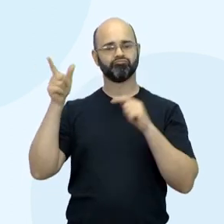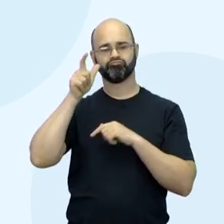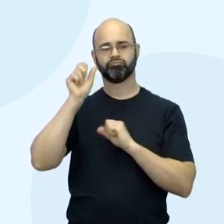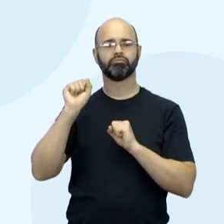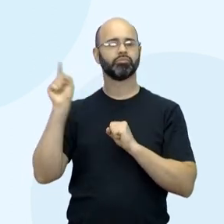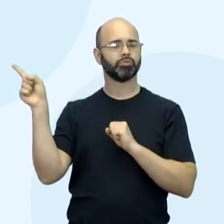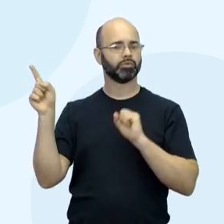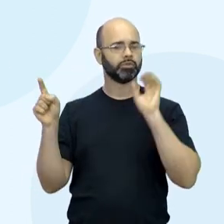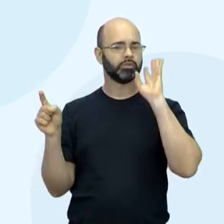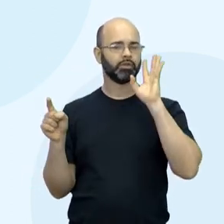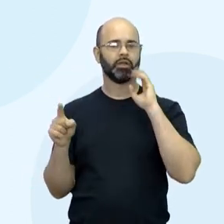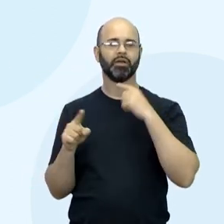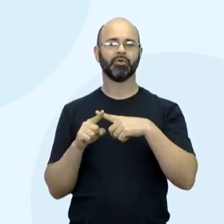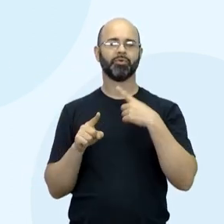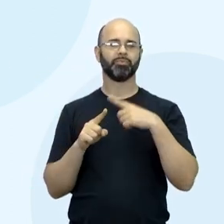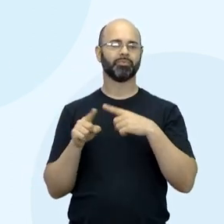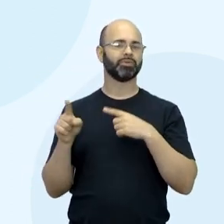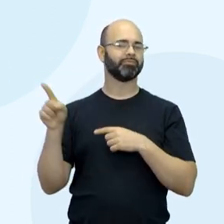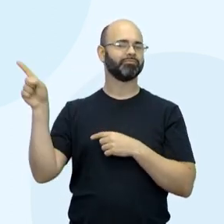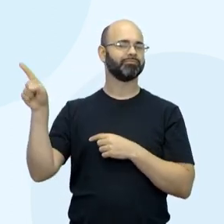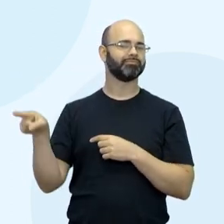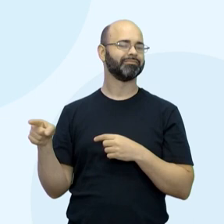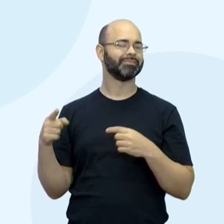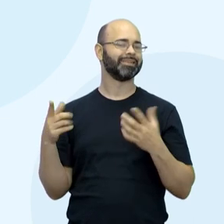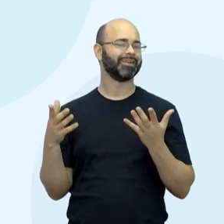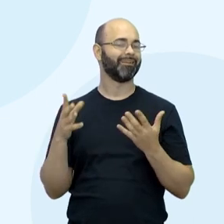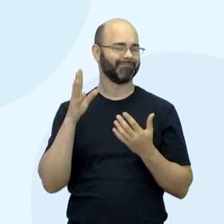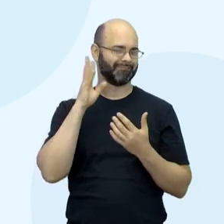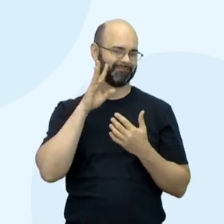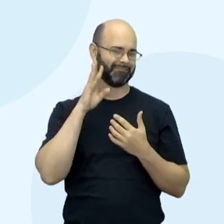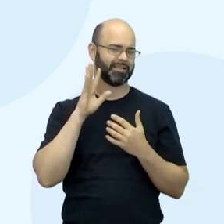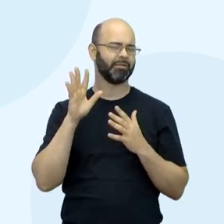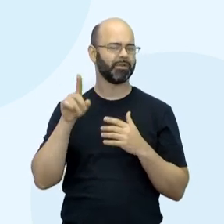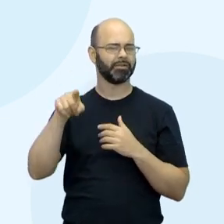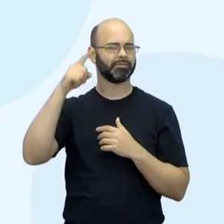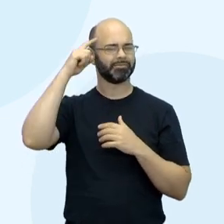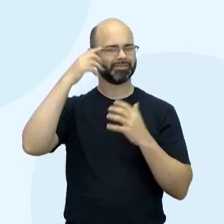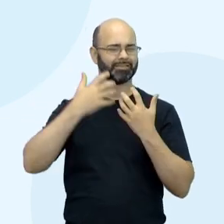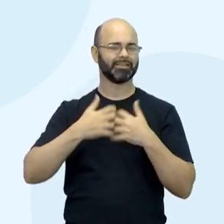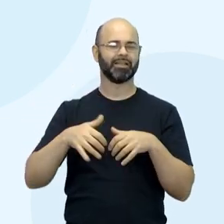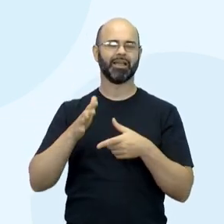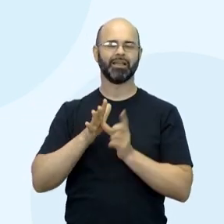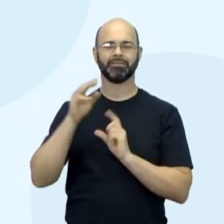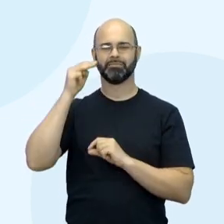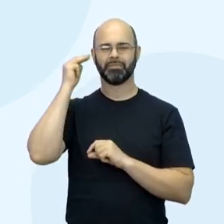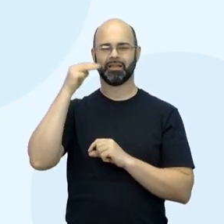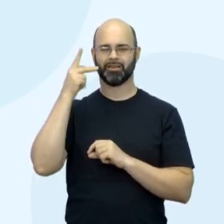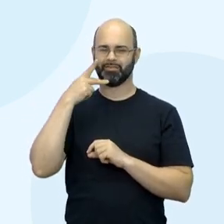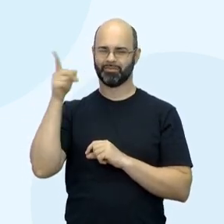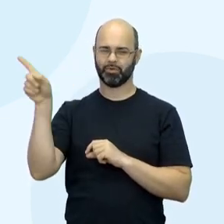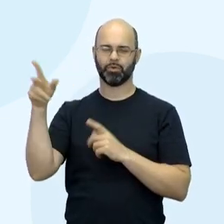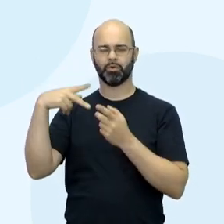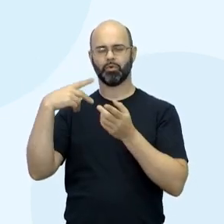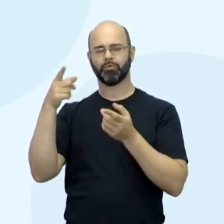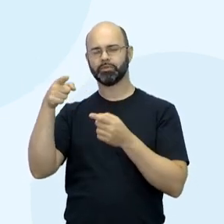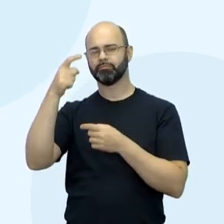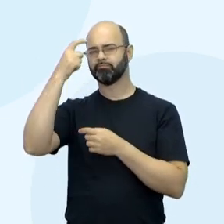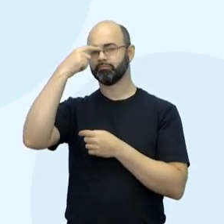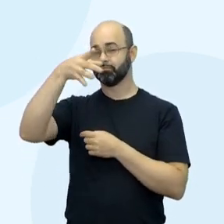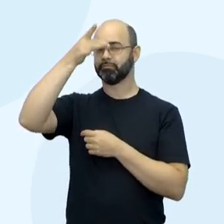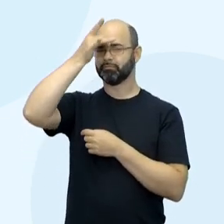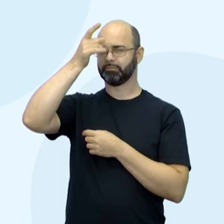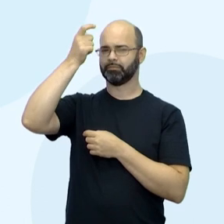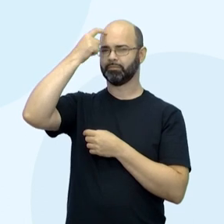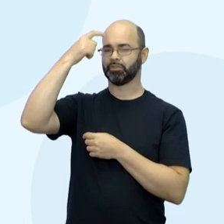filmes aí são divertidíssimos. Sim. Só que pensa nessa perspectiva que o professor Mauro Farias trouxe para nós. Como é que